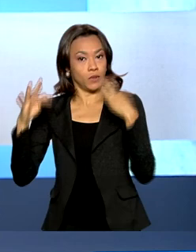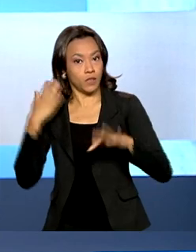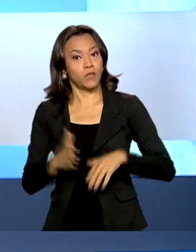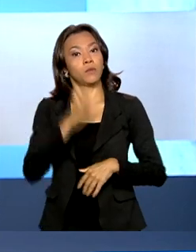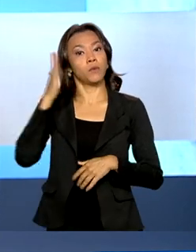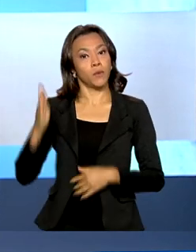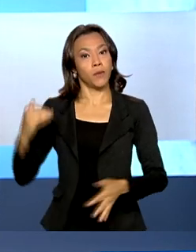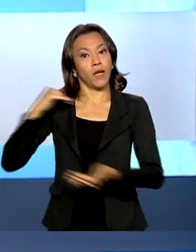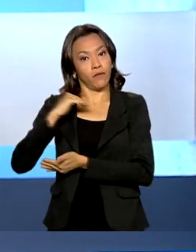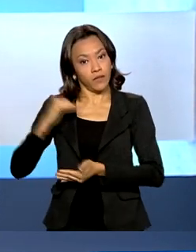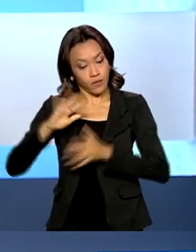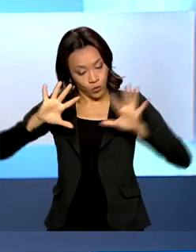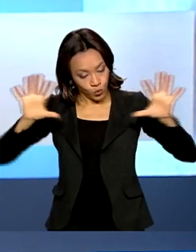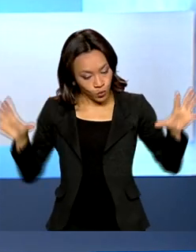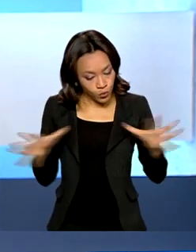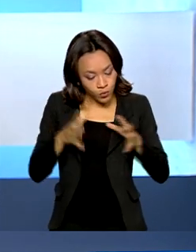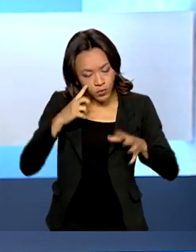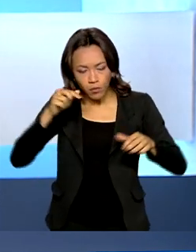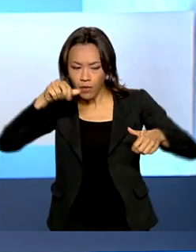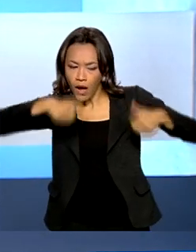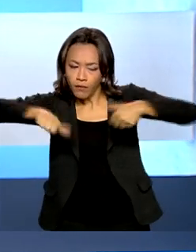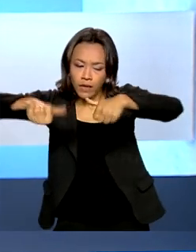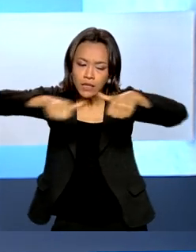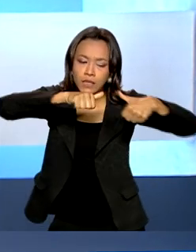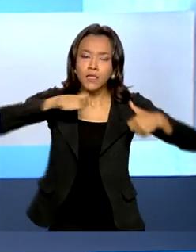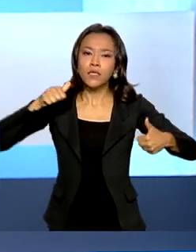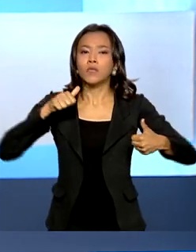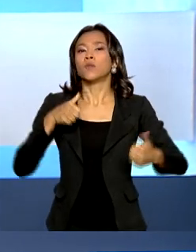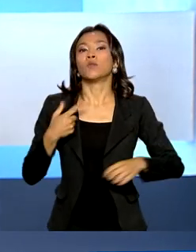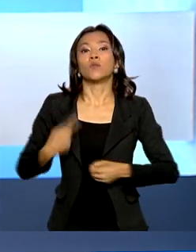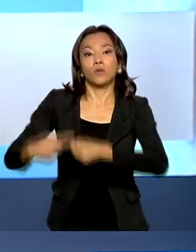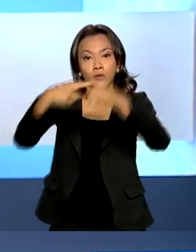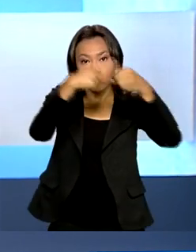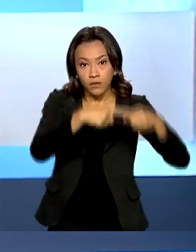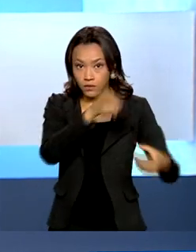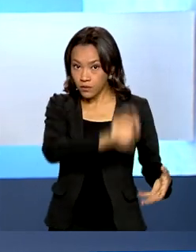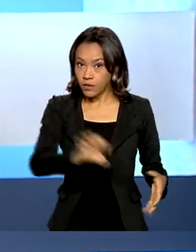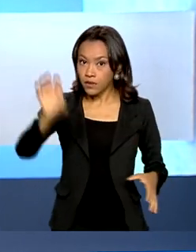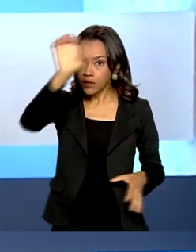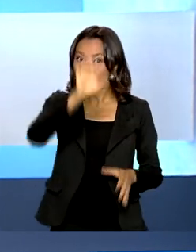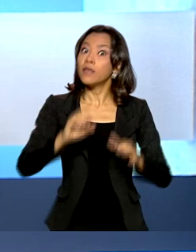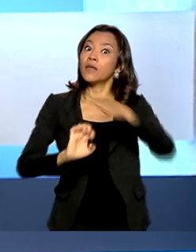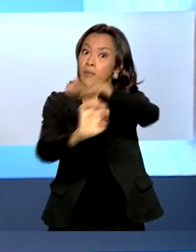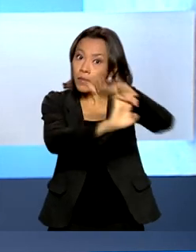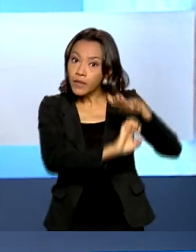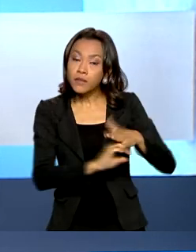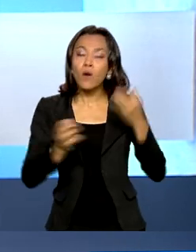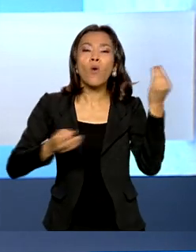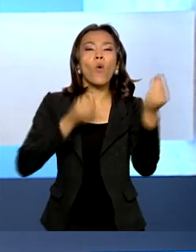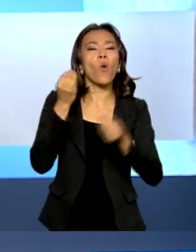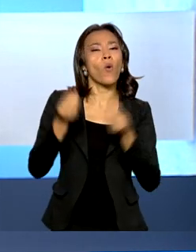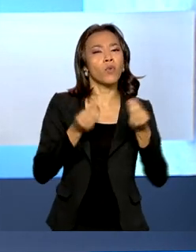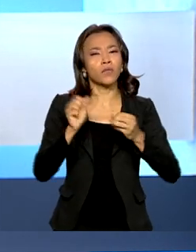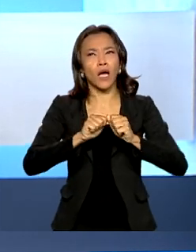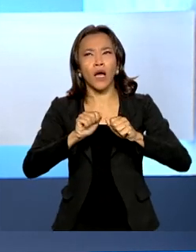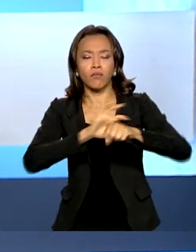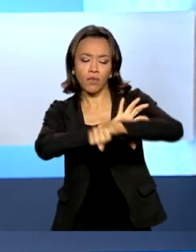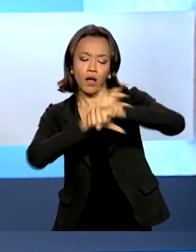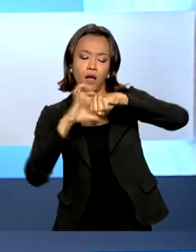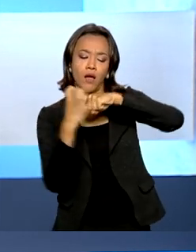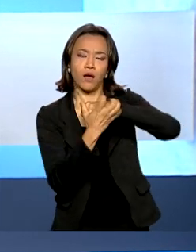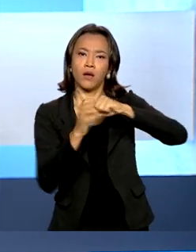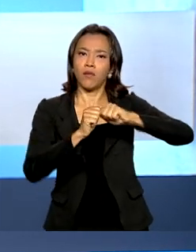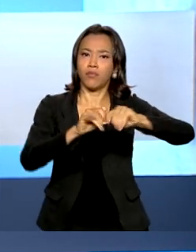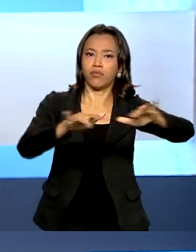seguem avaliando, junto aos municípios, estados e empresas, a evolução do cenário epidemiológico envolvendo a variante